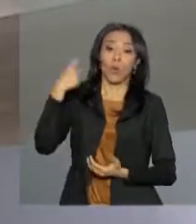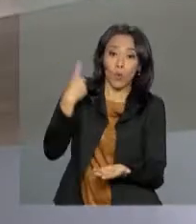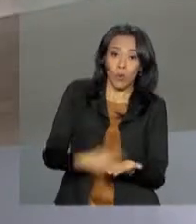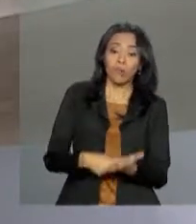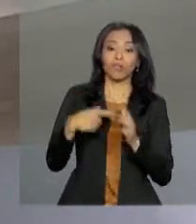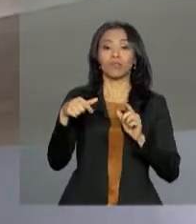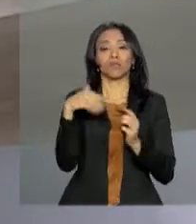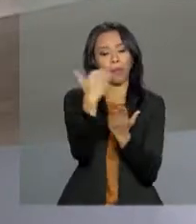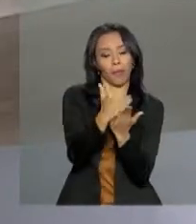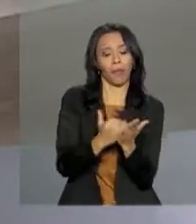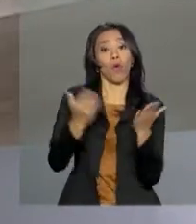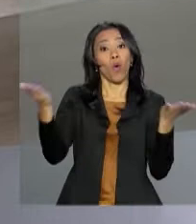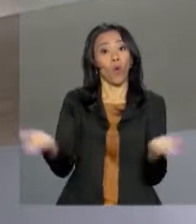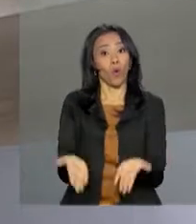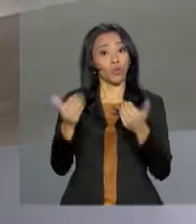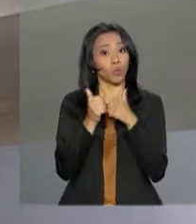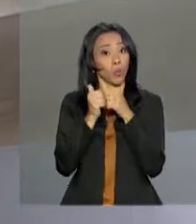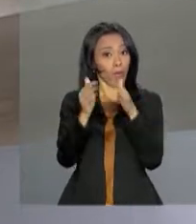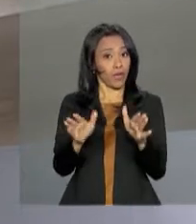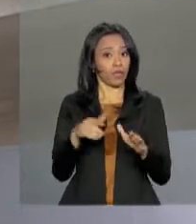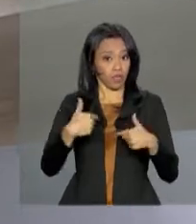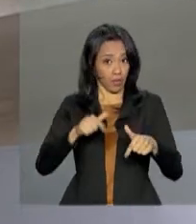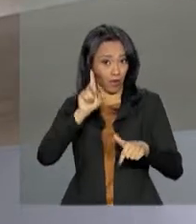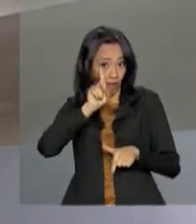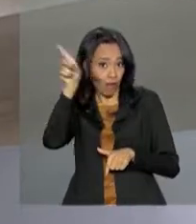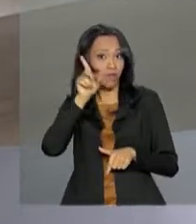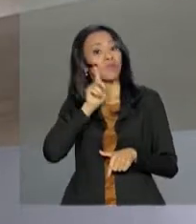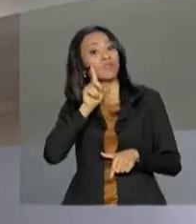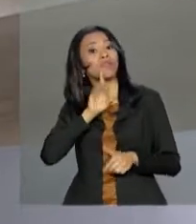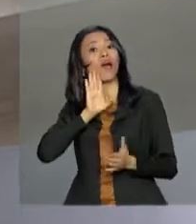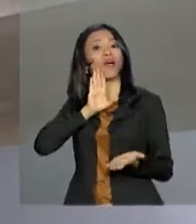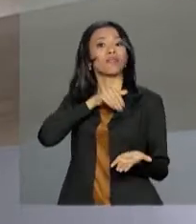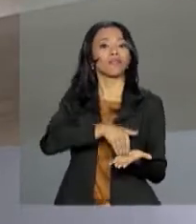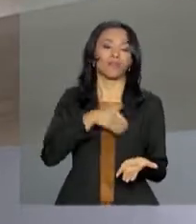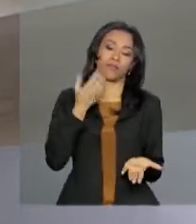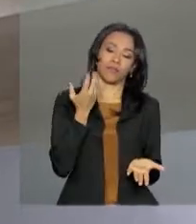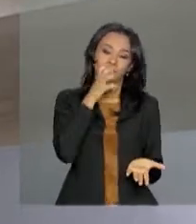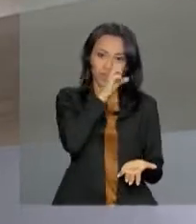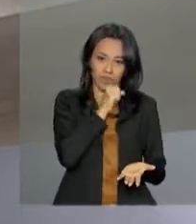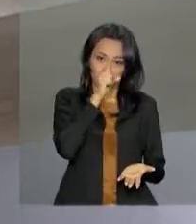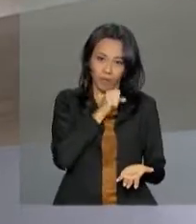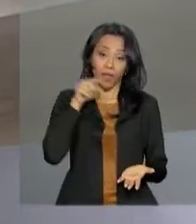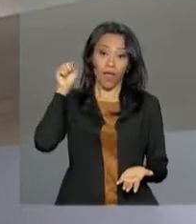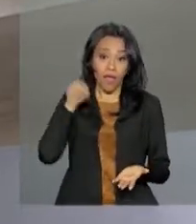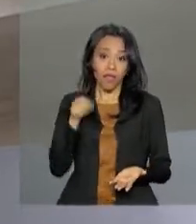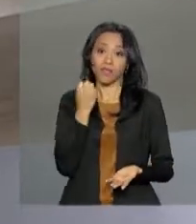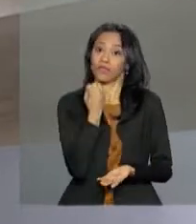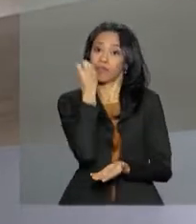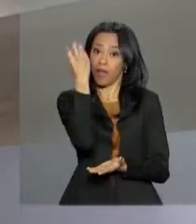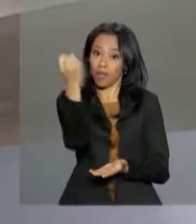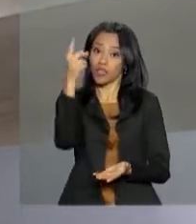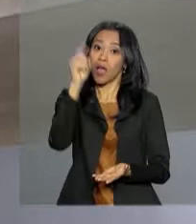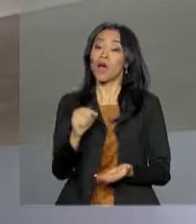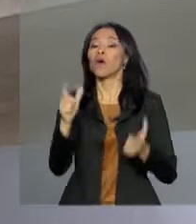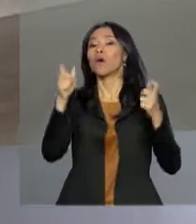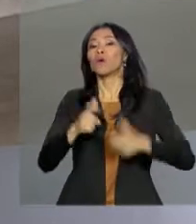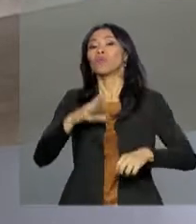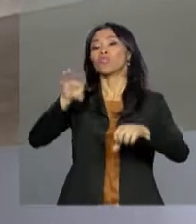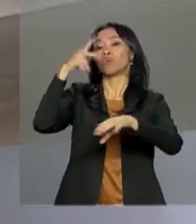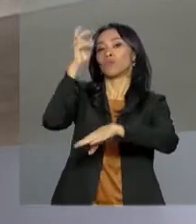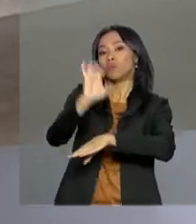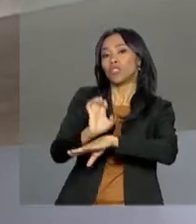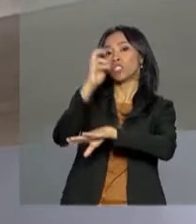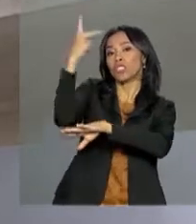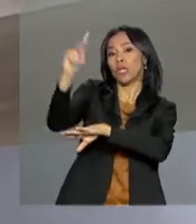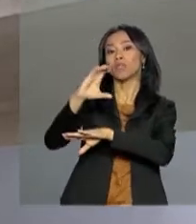começa hoje nos Estados Unidos e vai até sábado. Essa viagem se concentra em Chicago. Lá eles